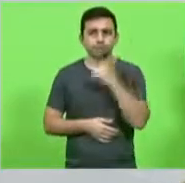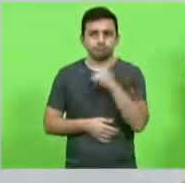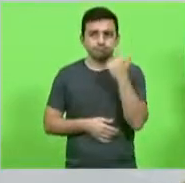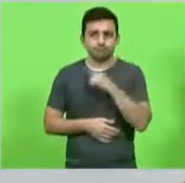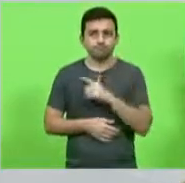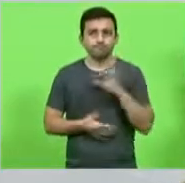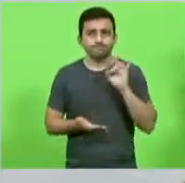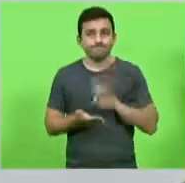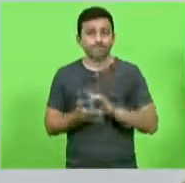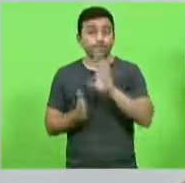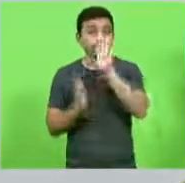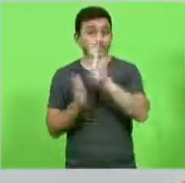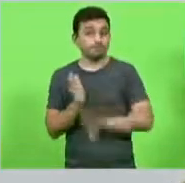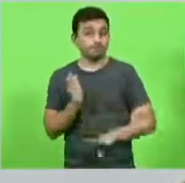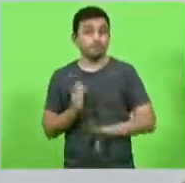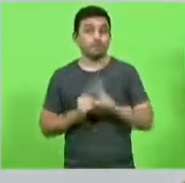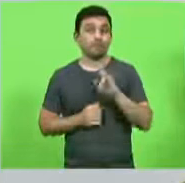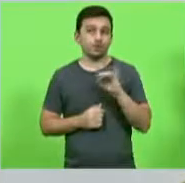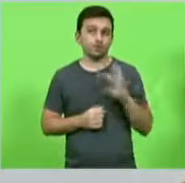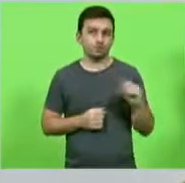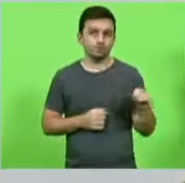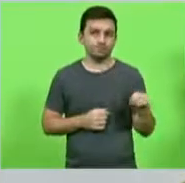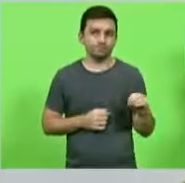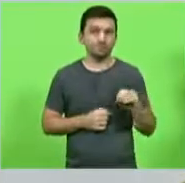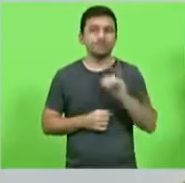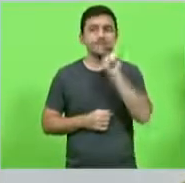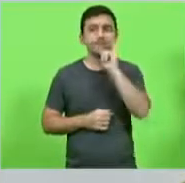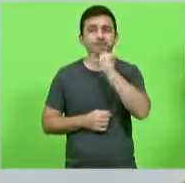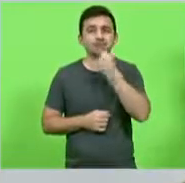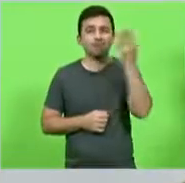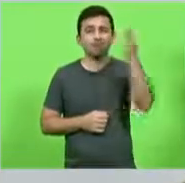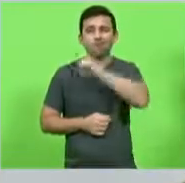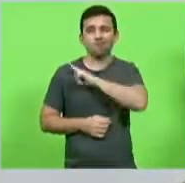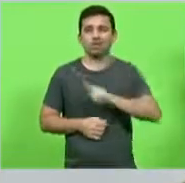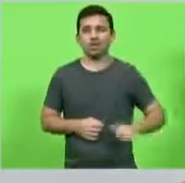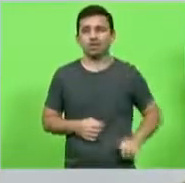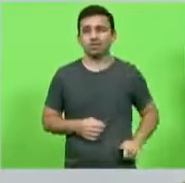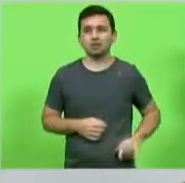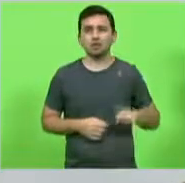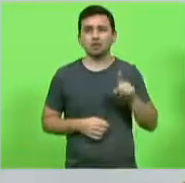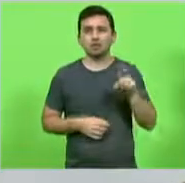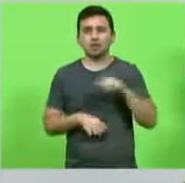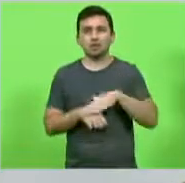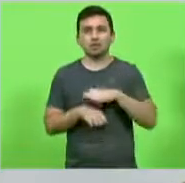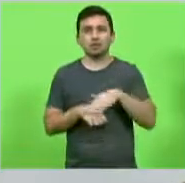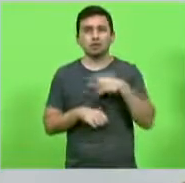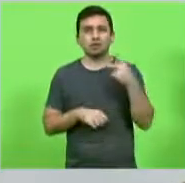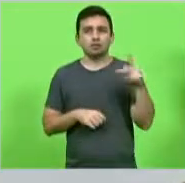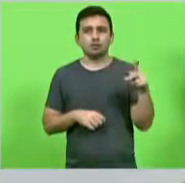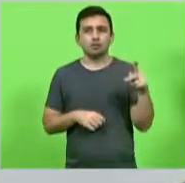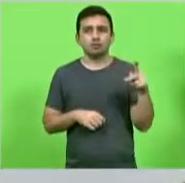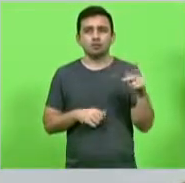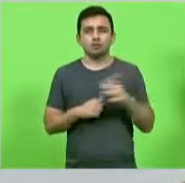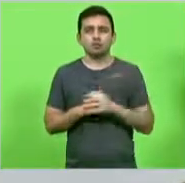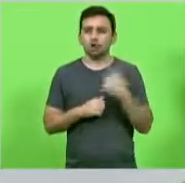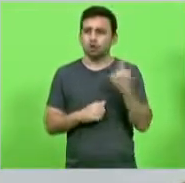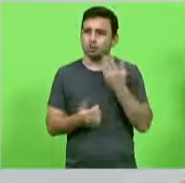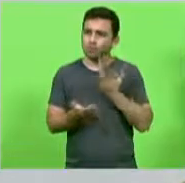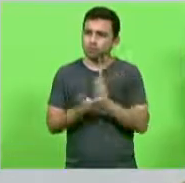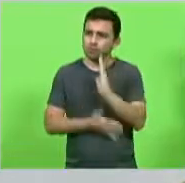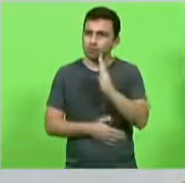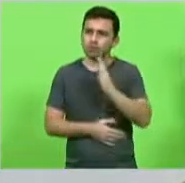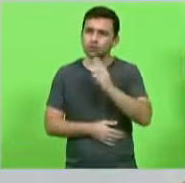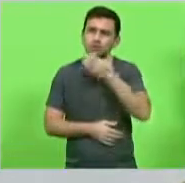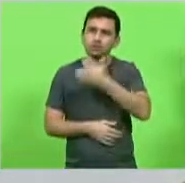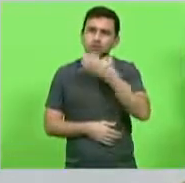na realidade derrubando o veto que infelizmente o governo foi infeliz no qual ele fez porque nós aprovamos em dezembro foi feito um